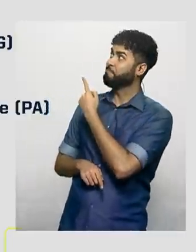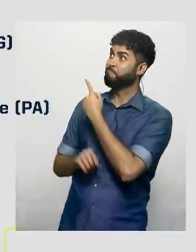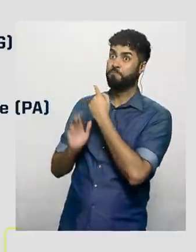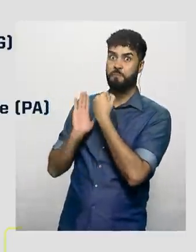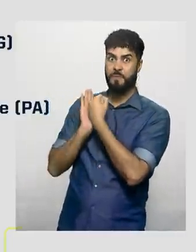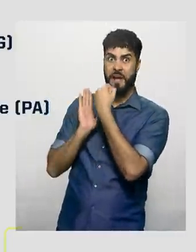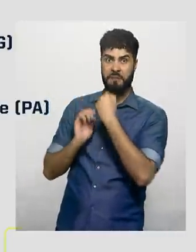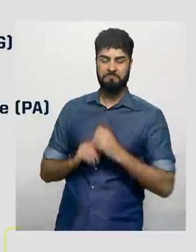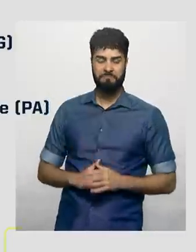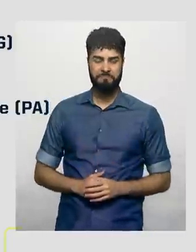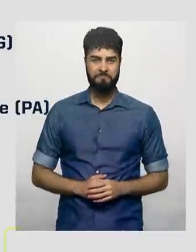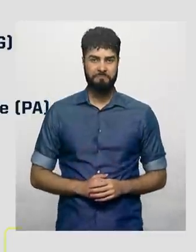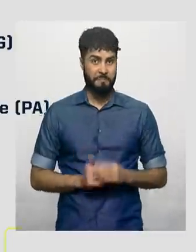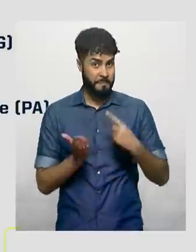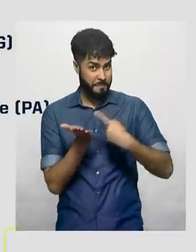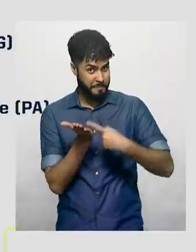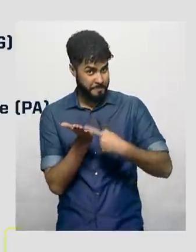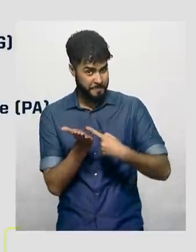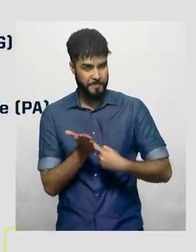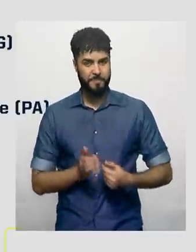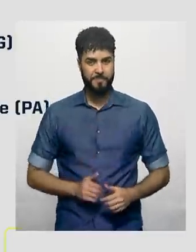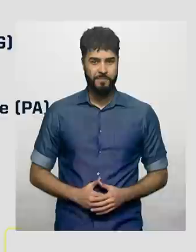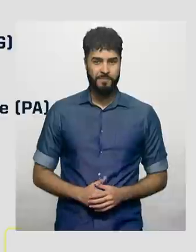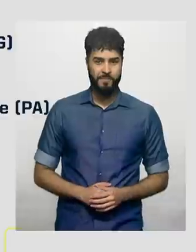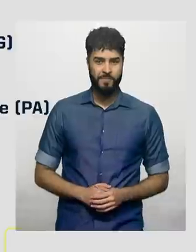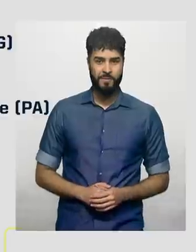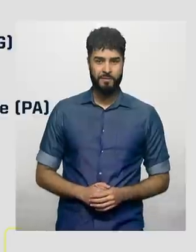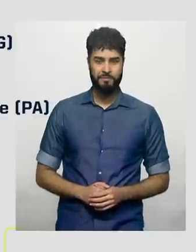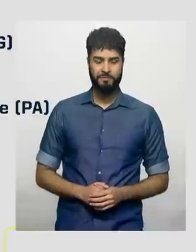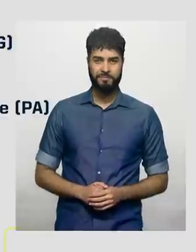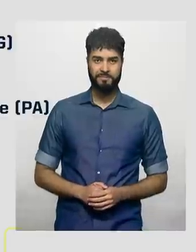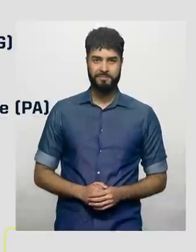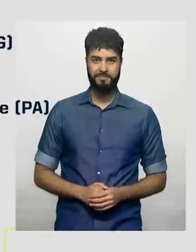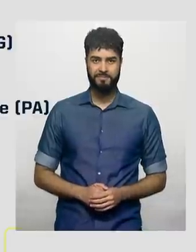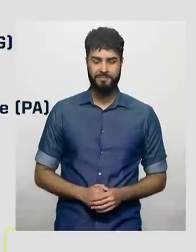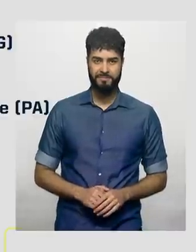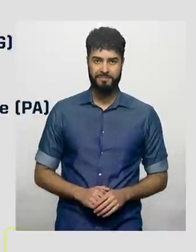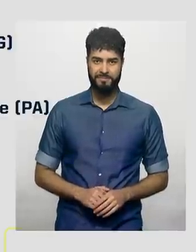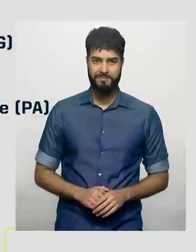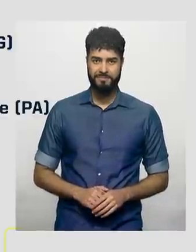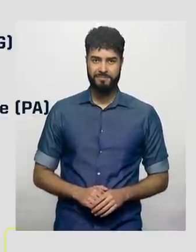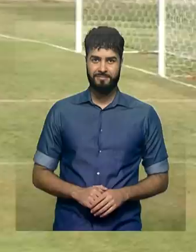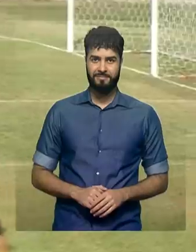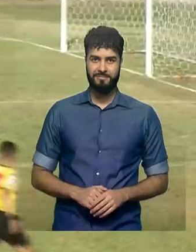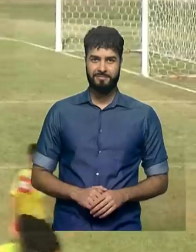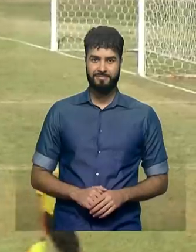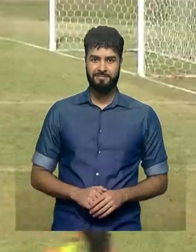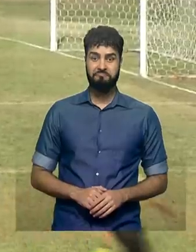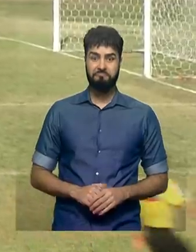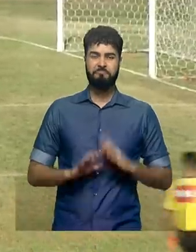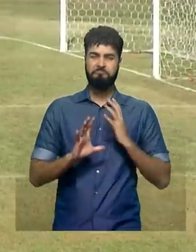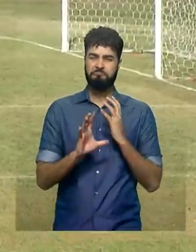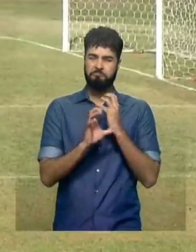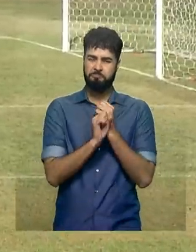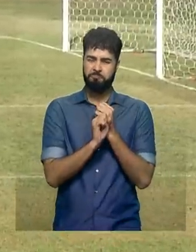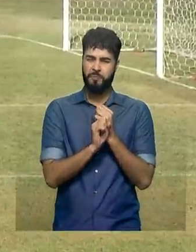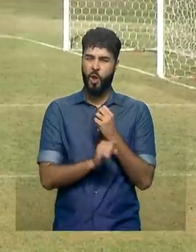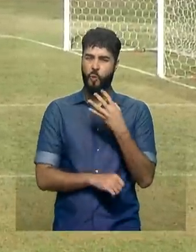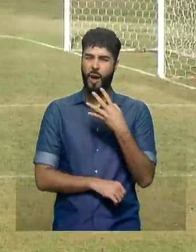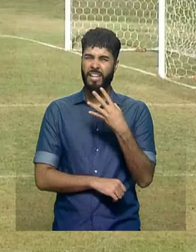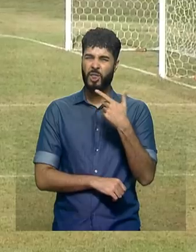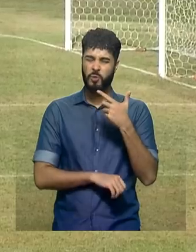mais um jogo do Fast Club, dessa vez contra o Independente do Pará, às sete da noite. No total, serão 42